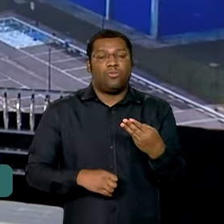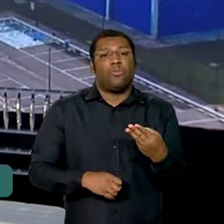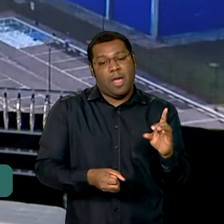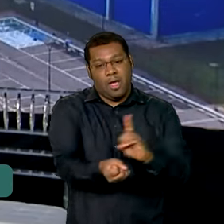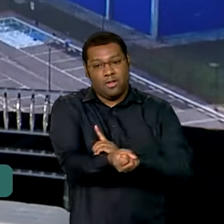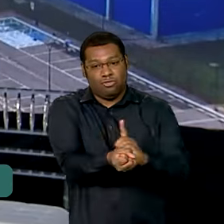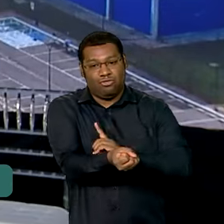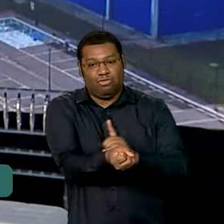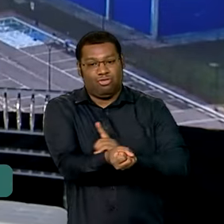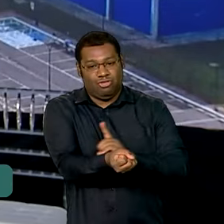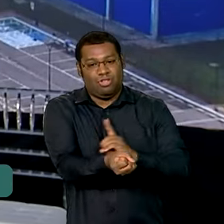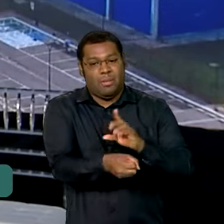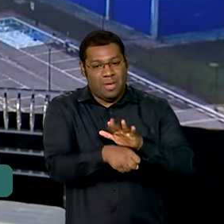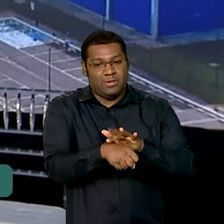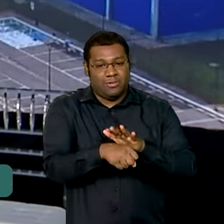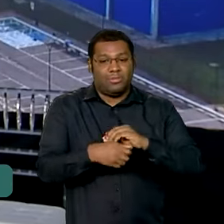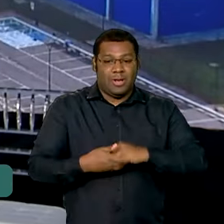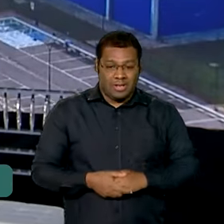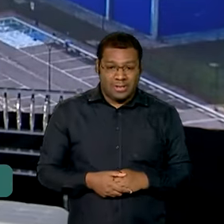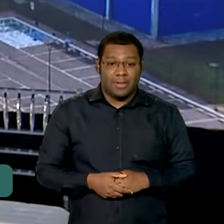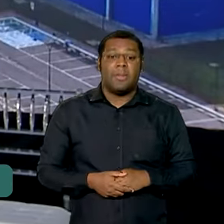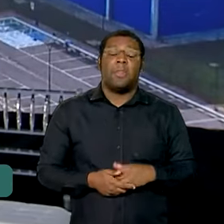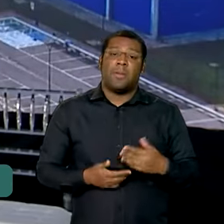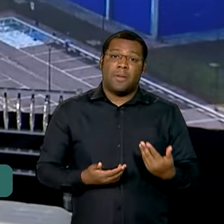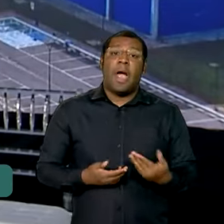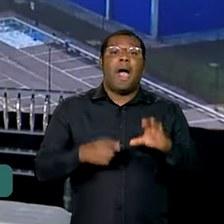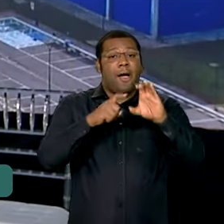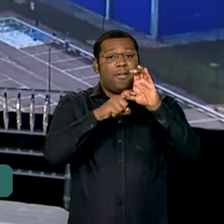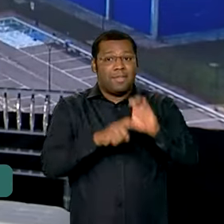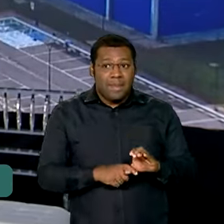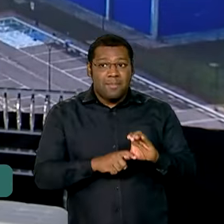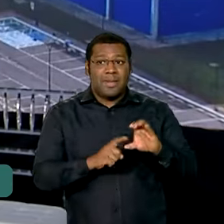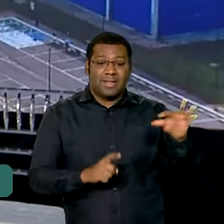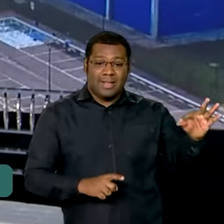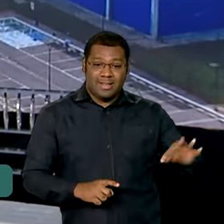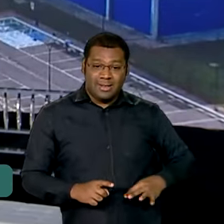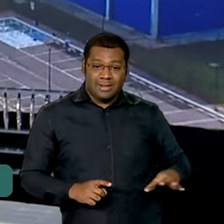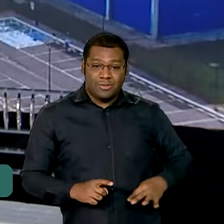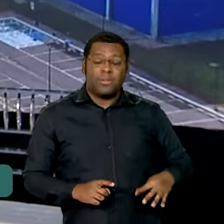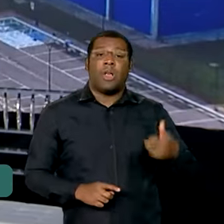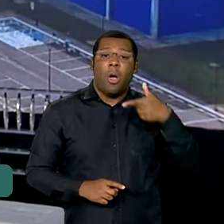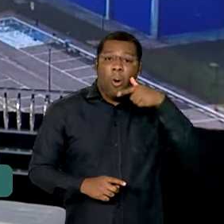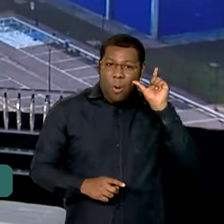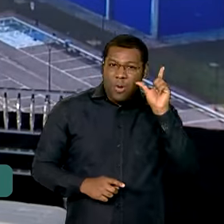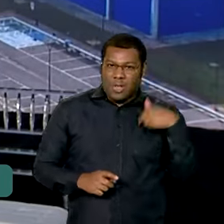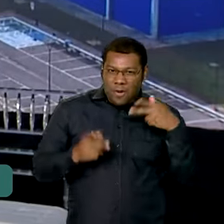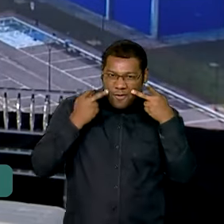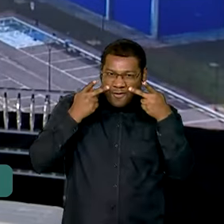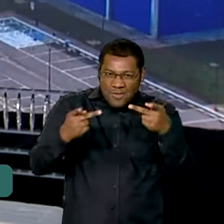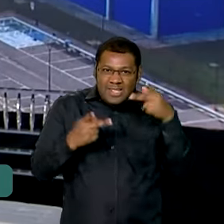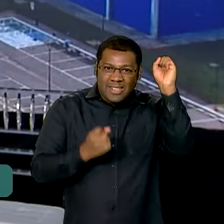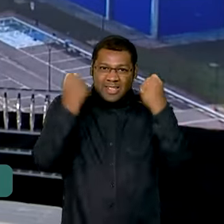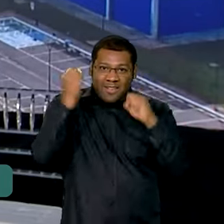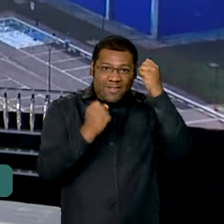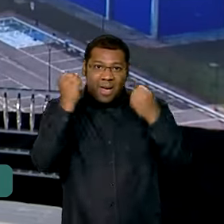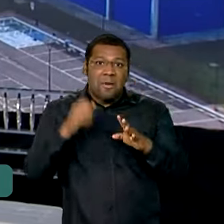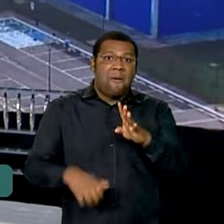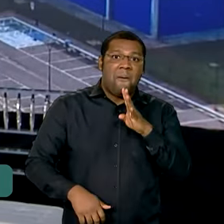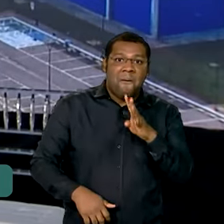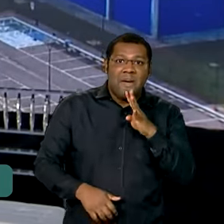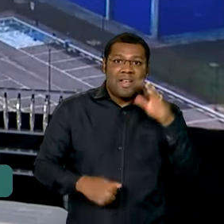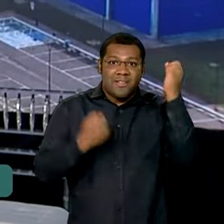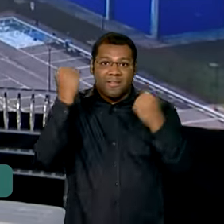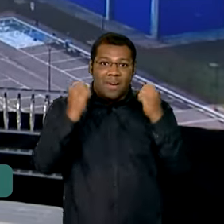insulina, mas grande parte dependem dela. Eu ontem estive aqui na fábrica, conheci as instalações,